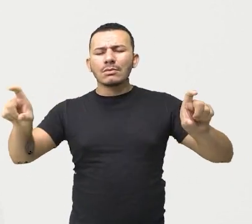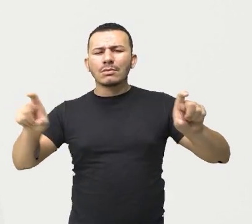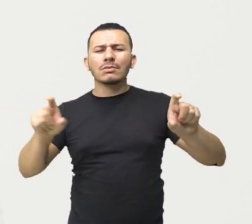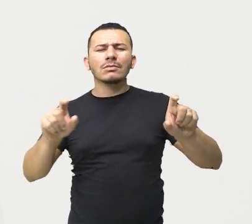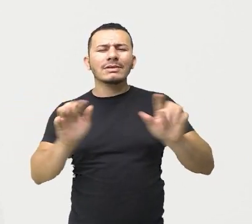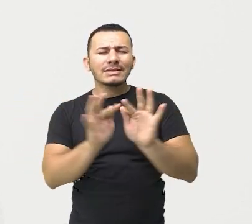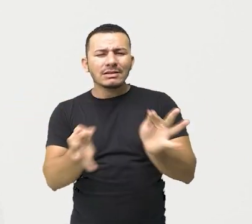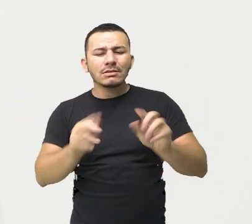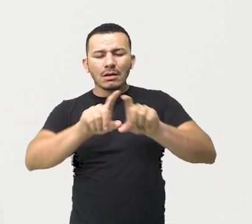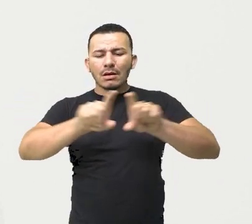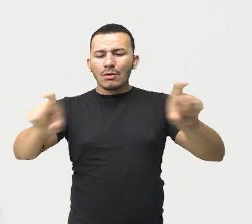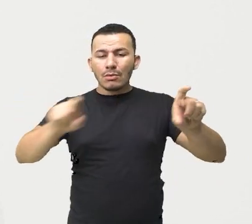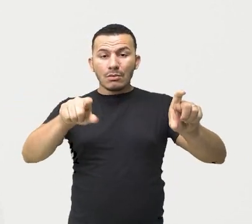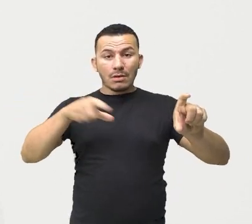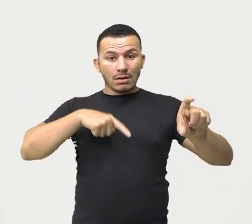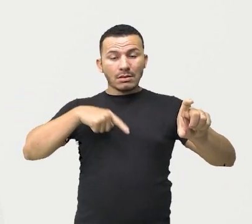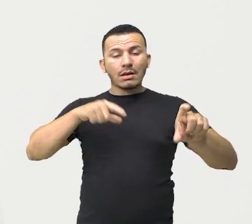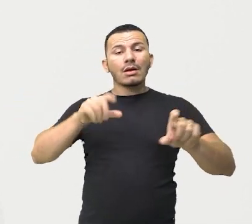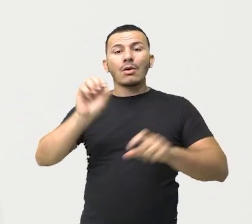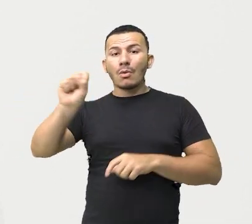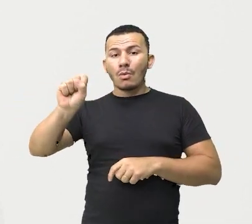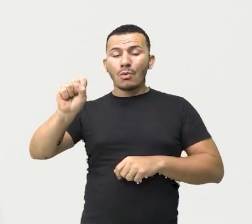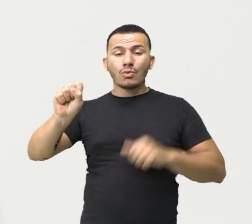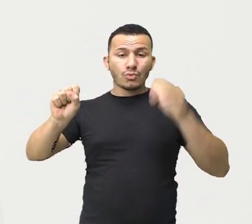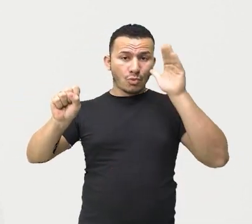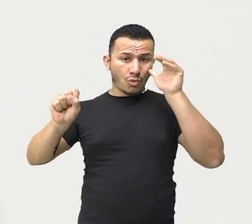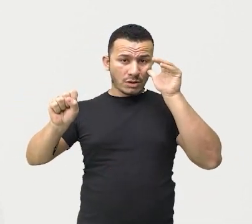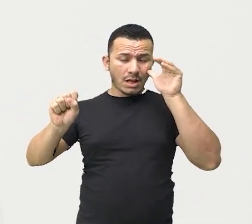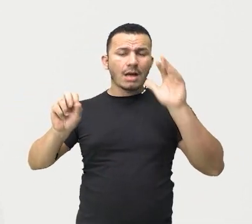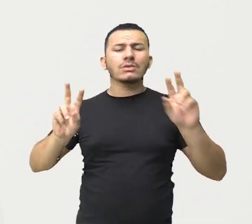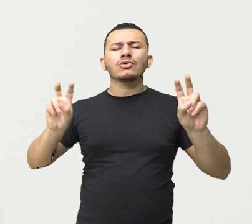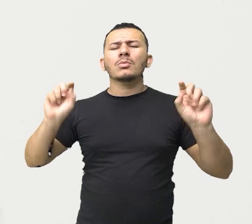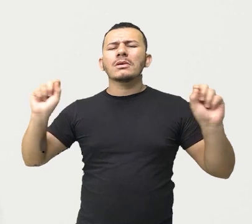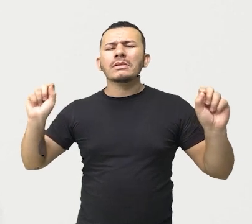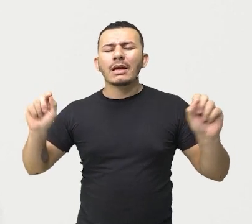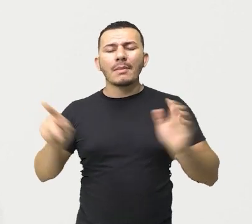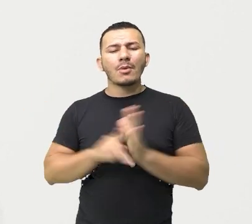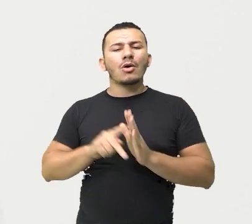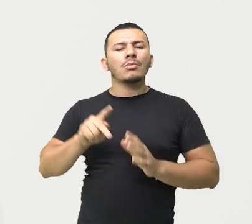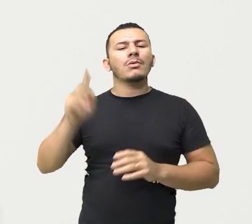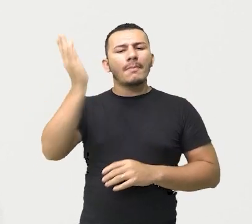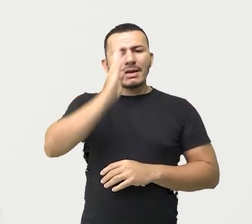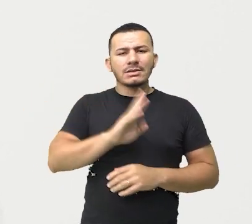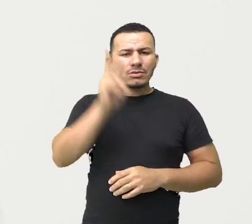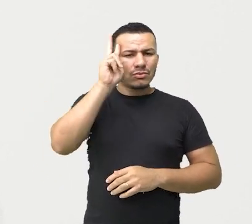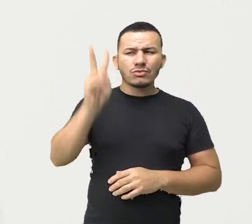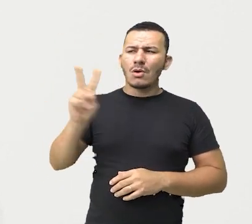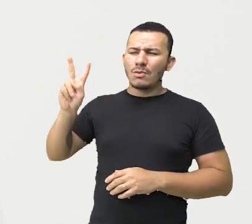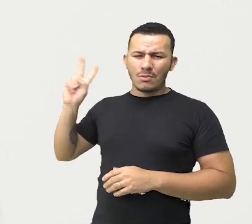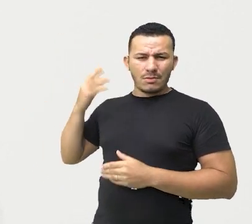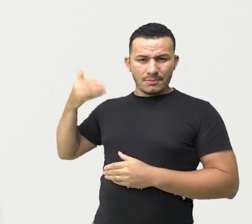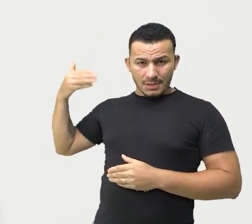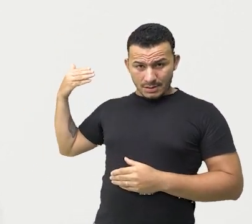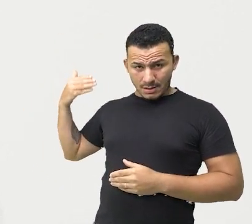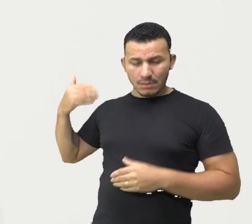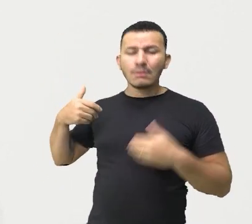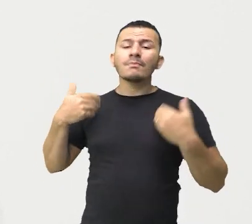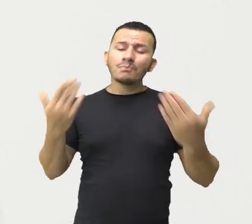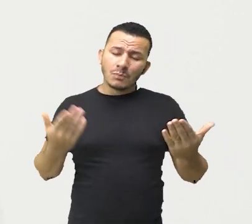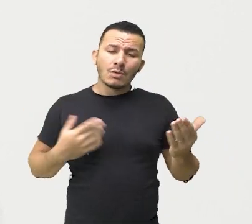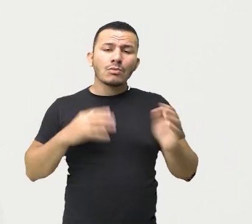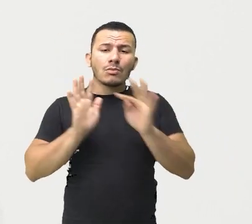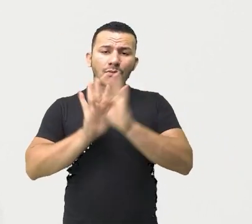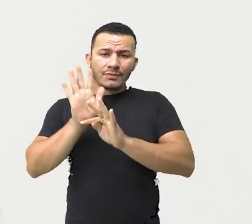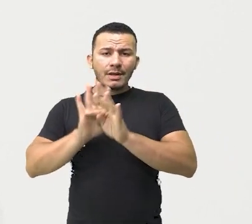lemos, percebam que vai se apresentar oito curiosidades. Sobre o Sobre a história do Brasil. Então, é um texto que